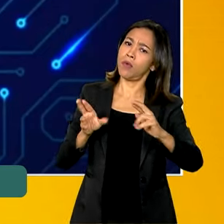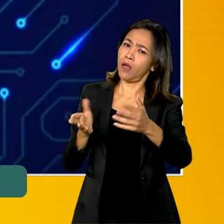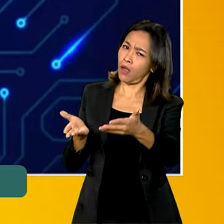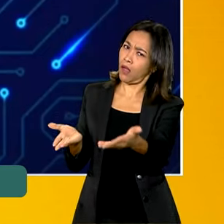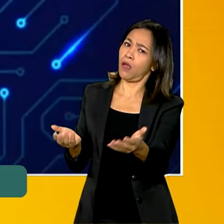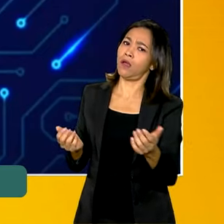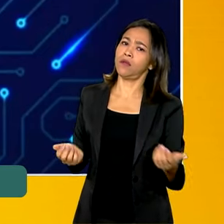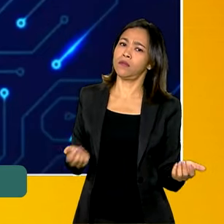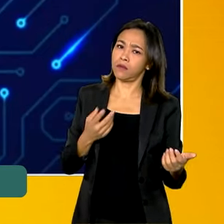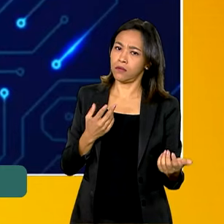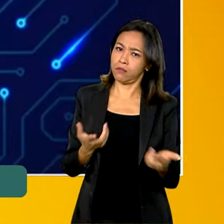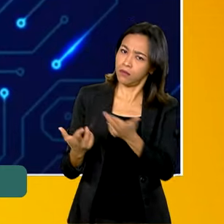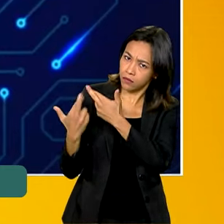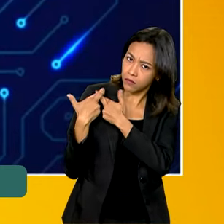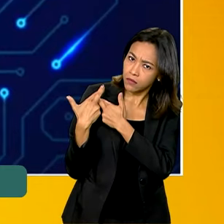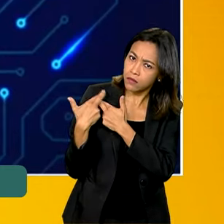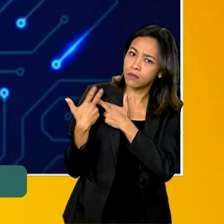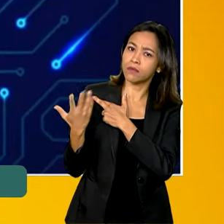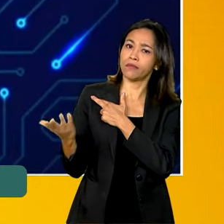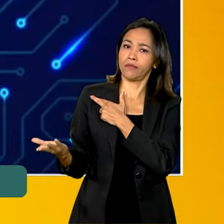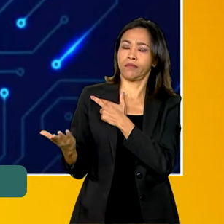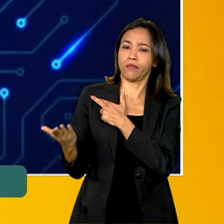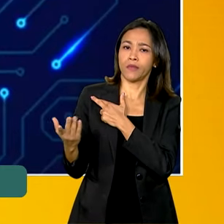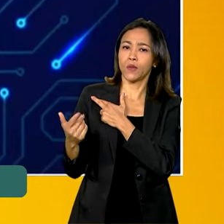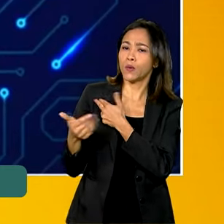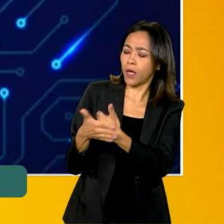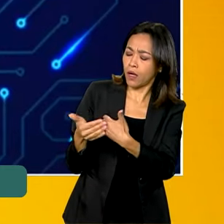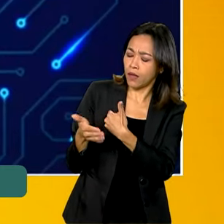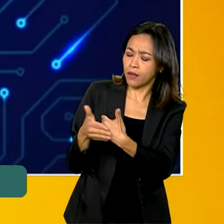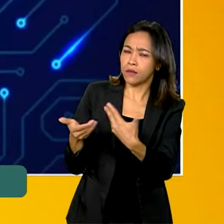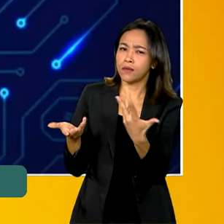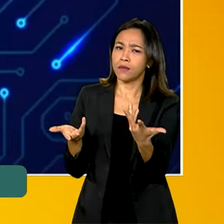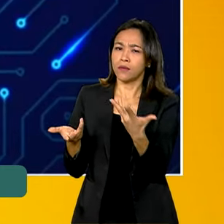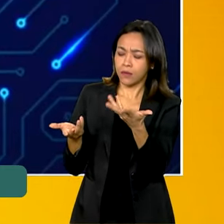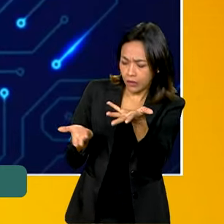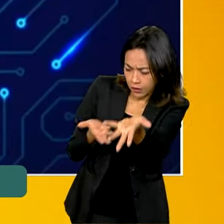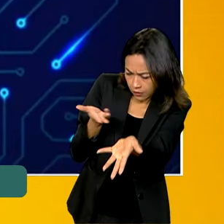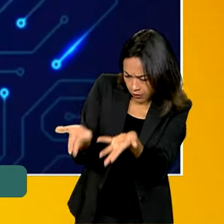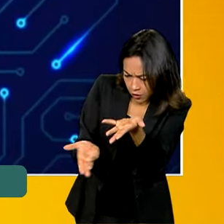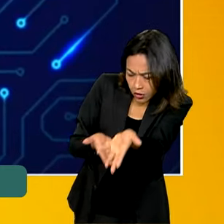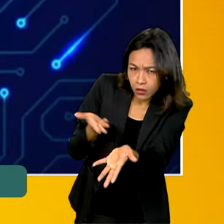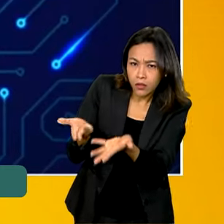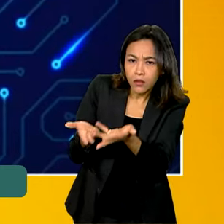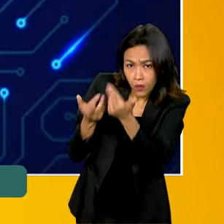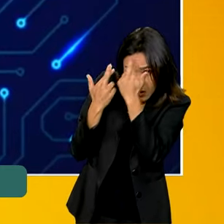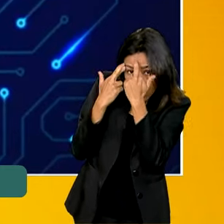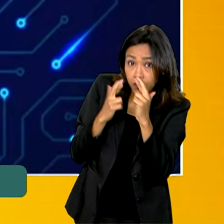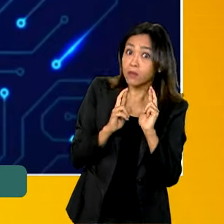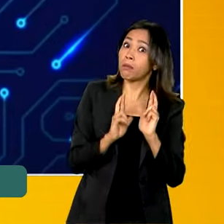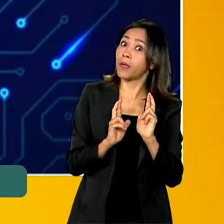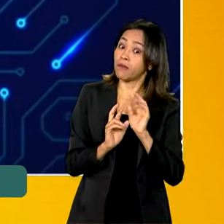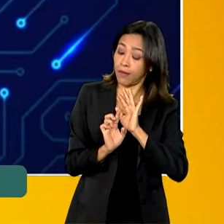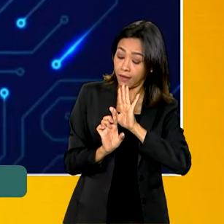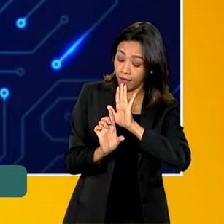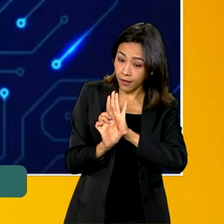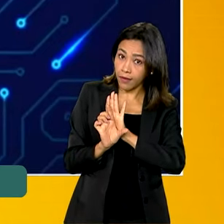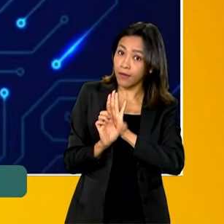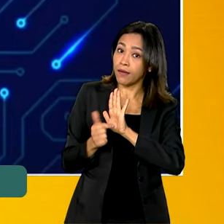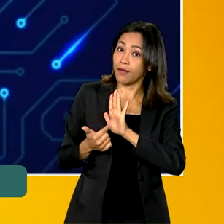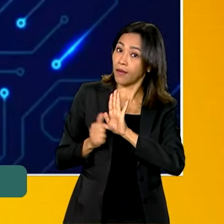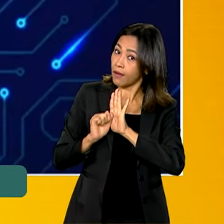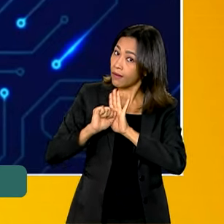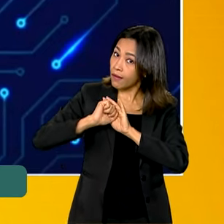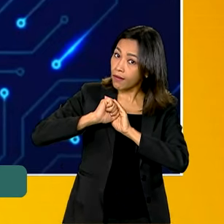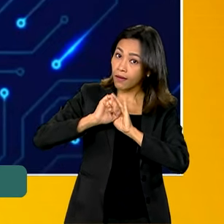suas obrigações, principalmente em relação ao carinho, à dedicação, ao respeito à lei, além, é claro,